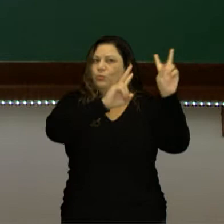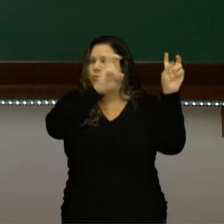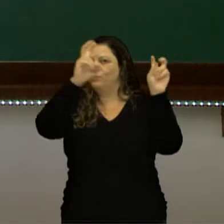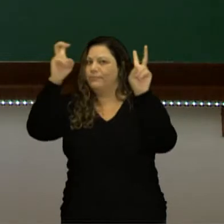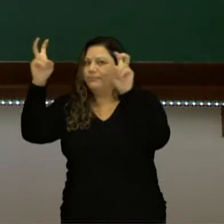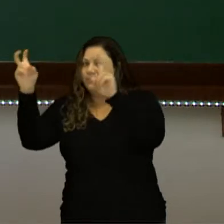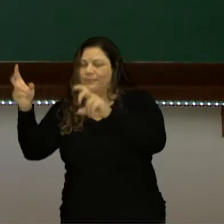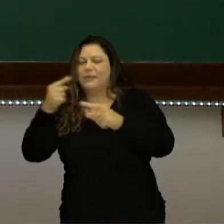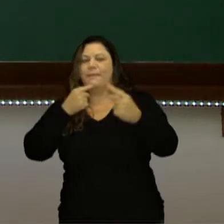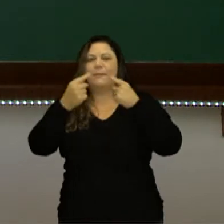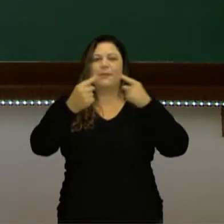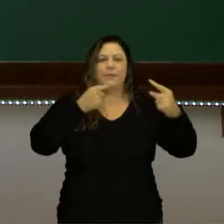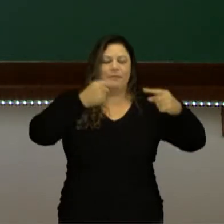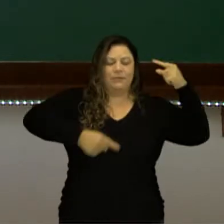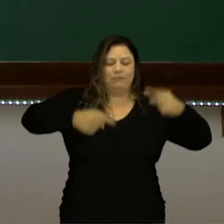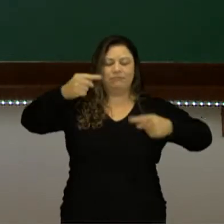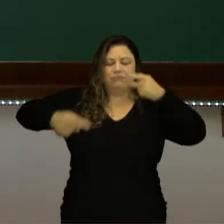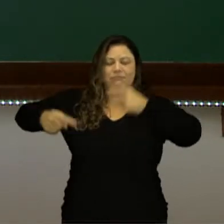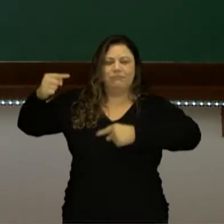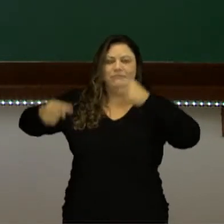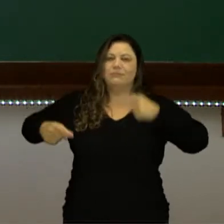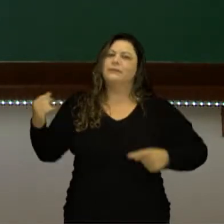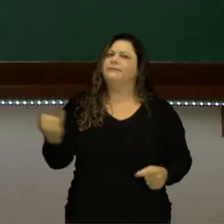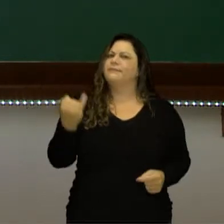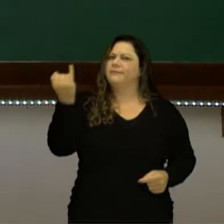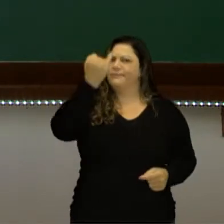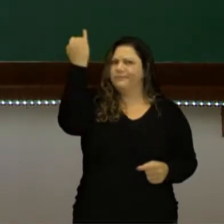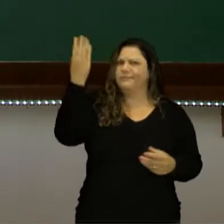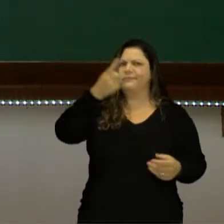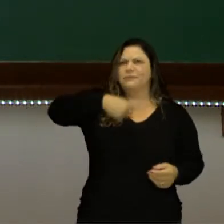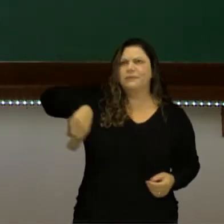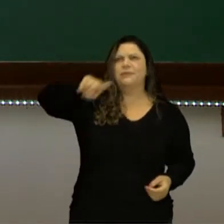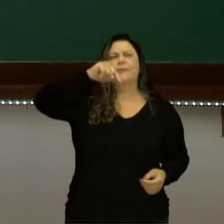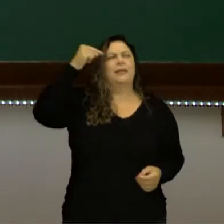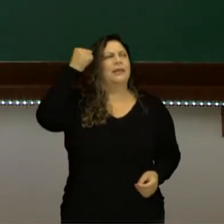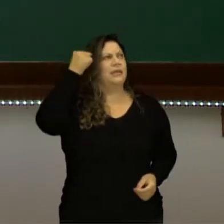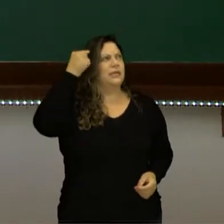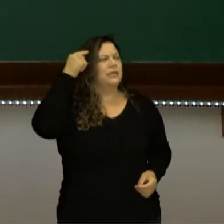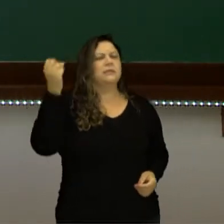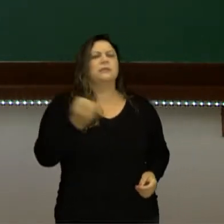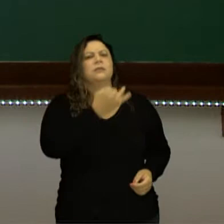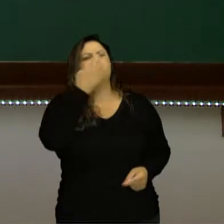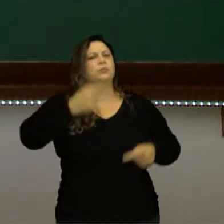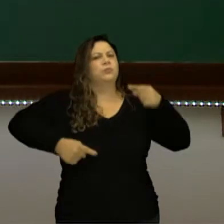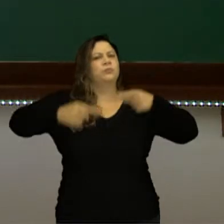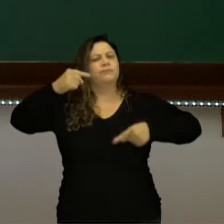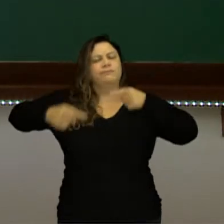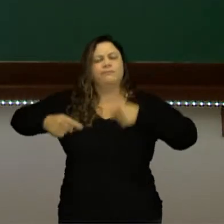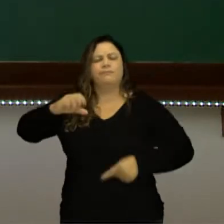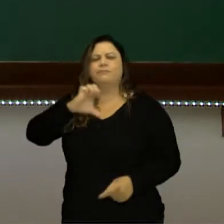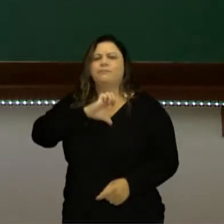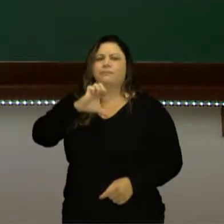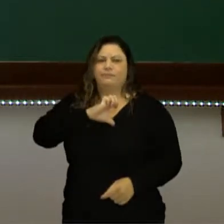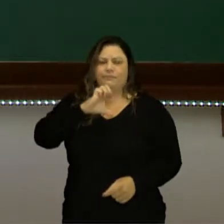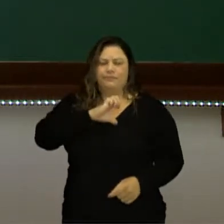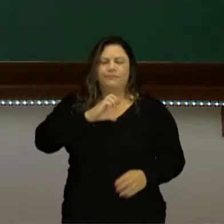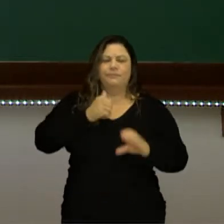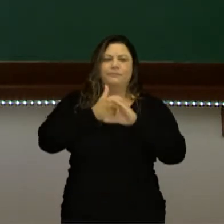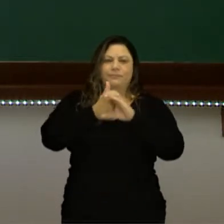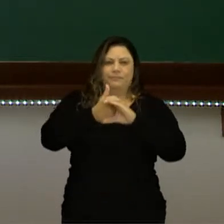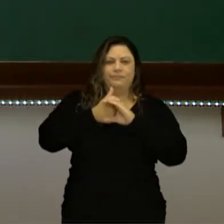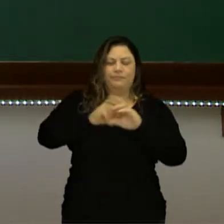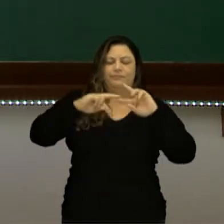discussões, debates tão importantes que pensamos quando discutimos ética cristã, ética